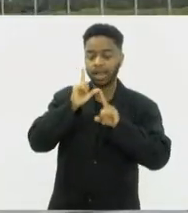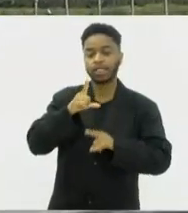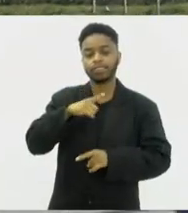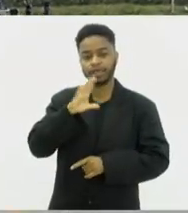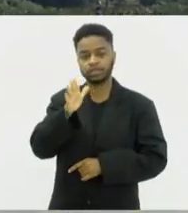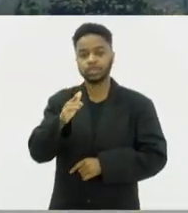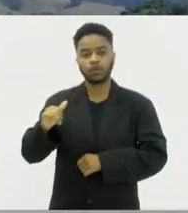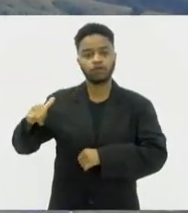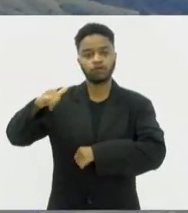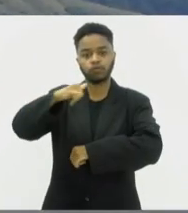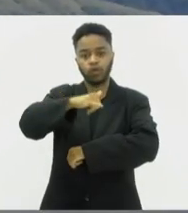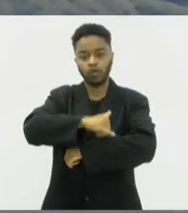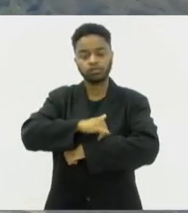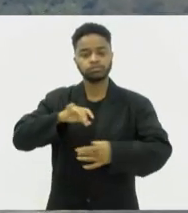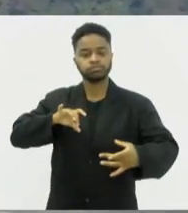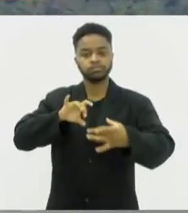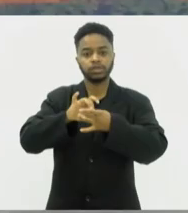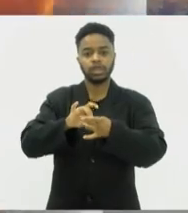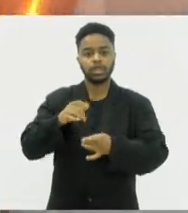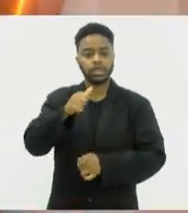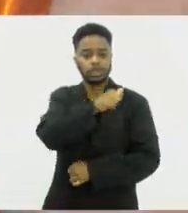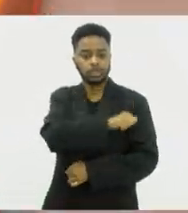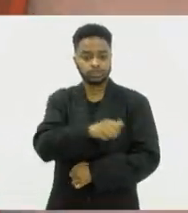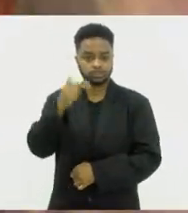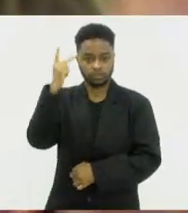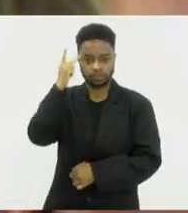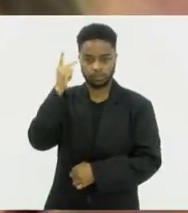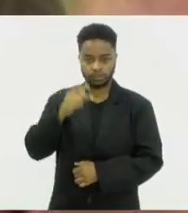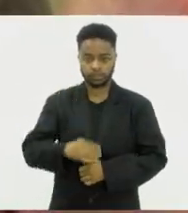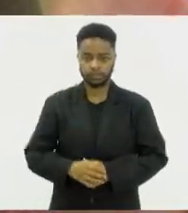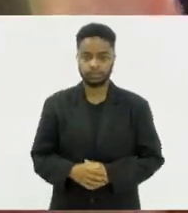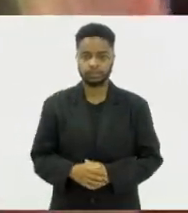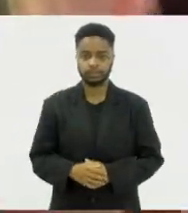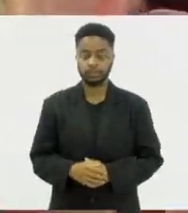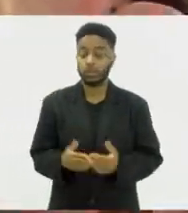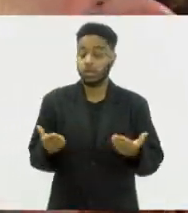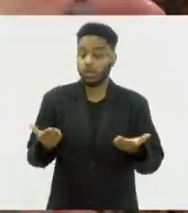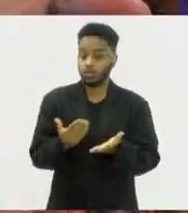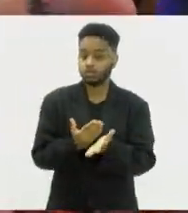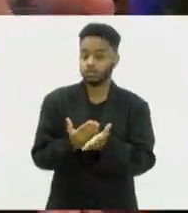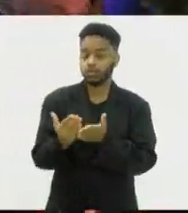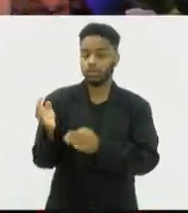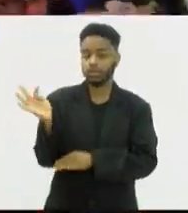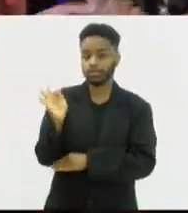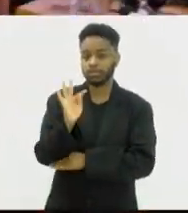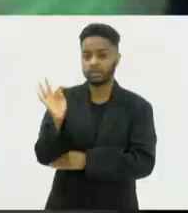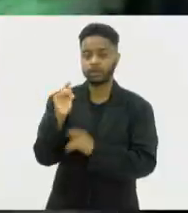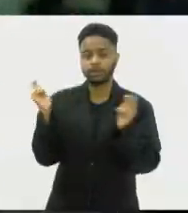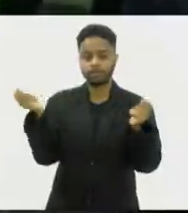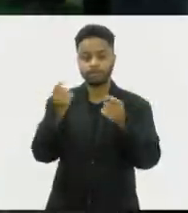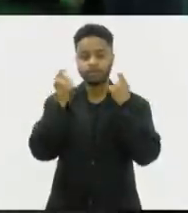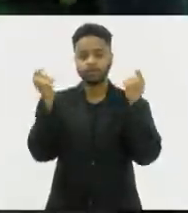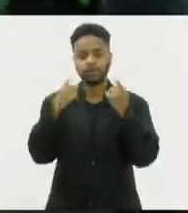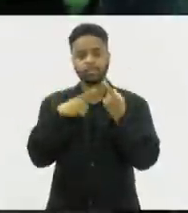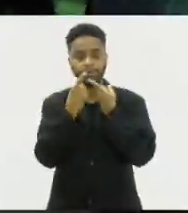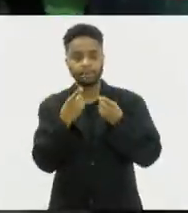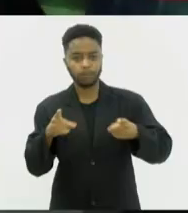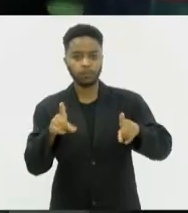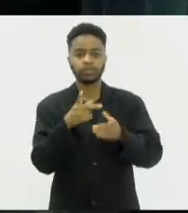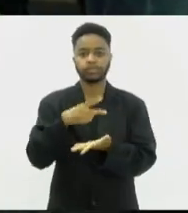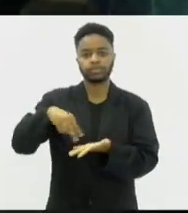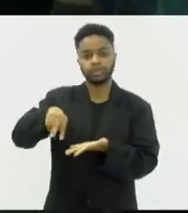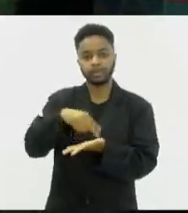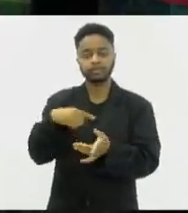voos da ponte aérea Rio-São Paulo. Começa hoje em Teresópolis, festival com música, dança